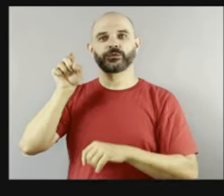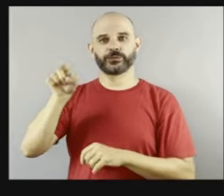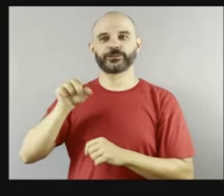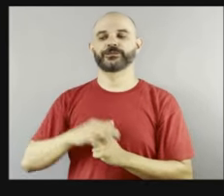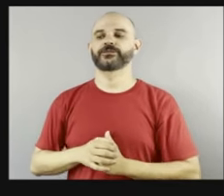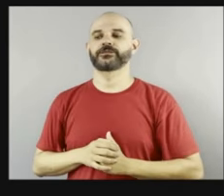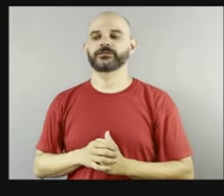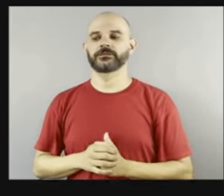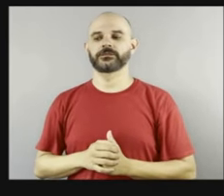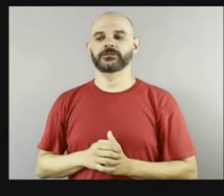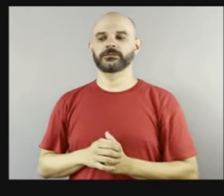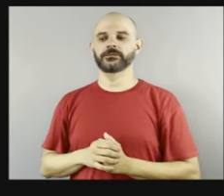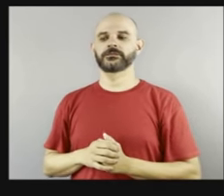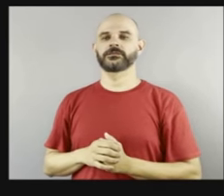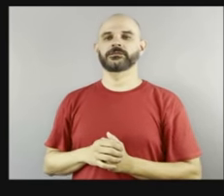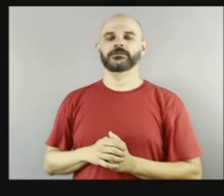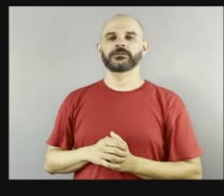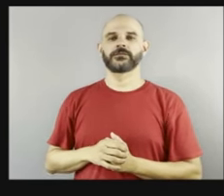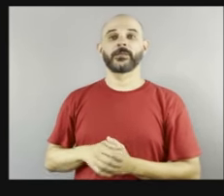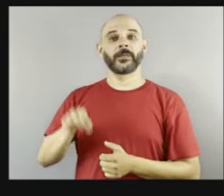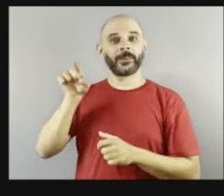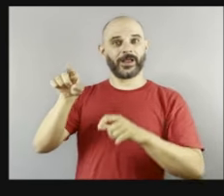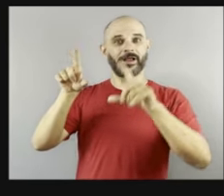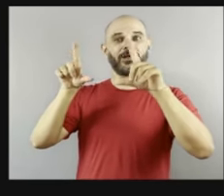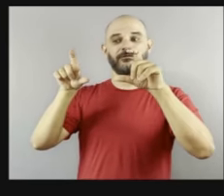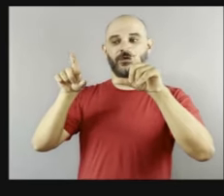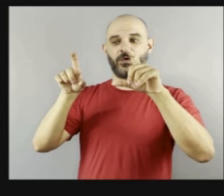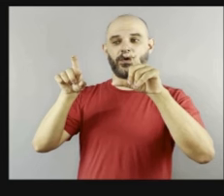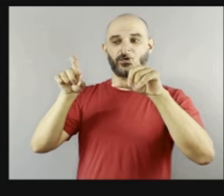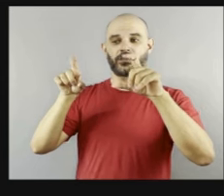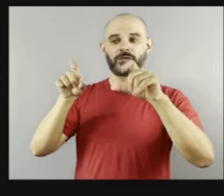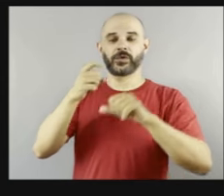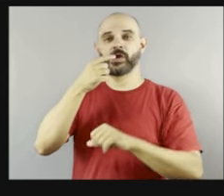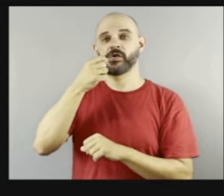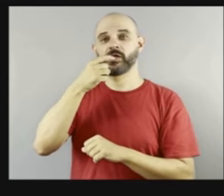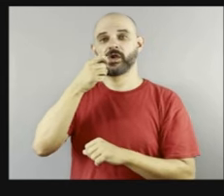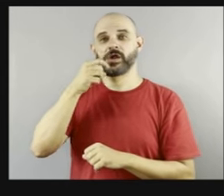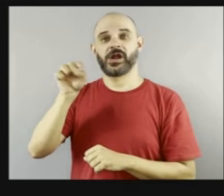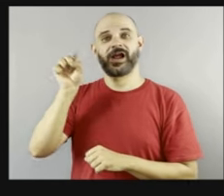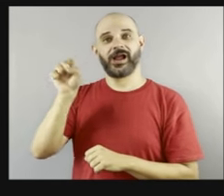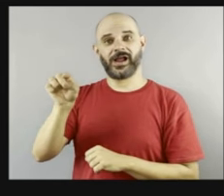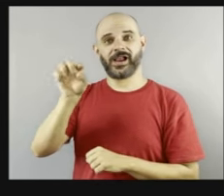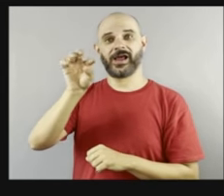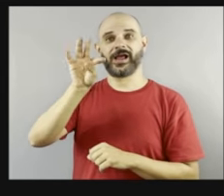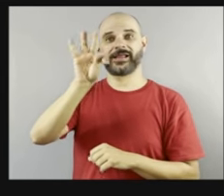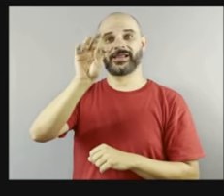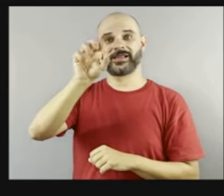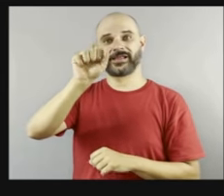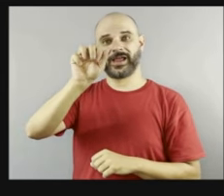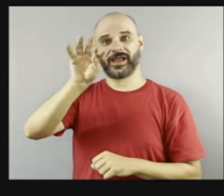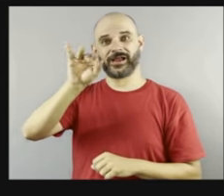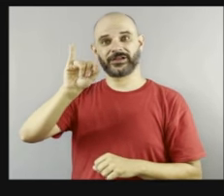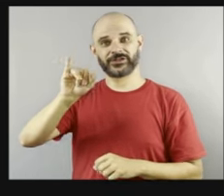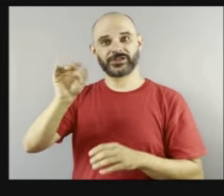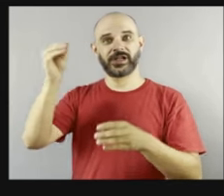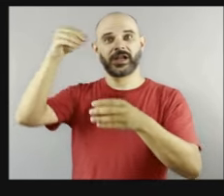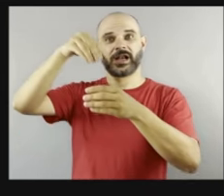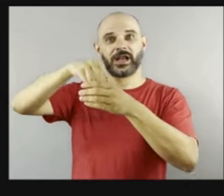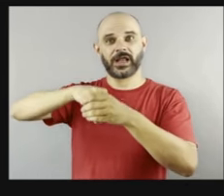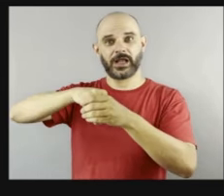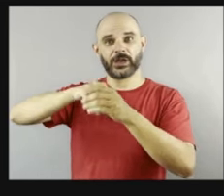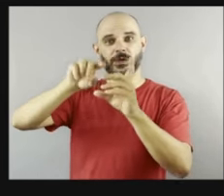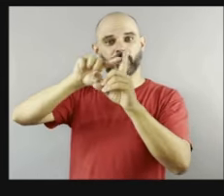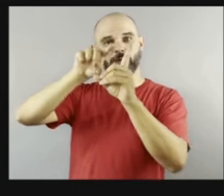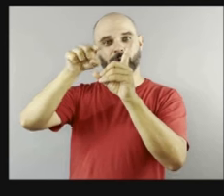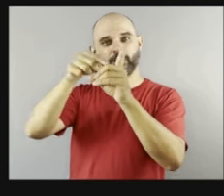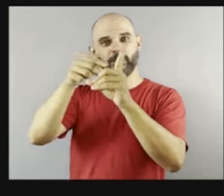essa foto vermelha, essa aí é a Tati dentro do útero materno. Então, essa foto